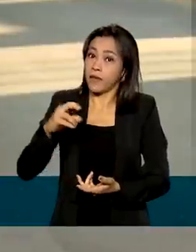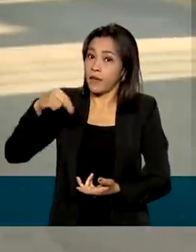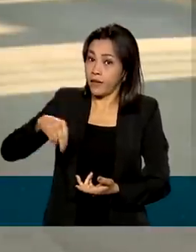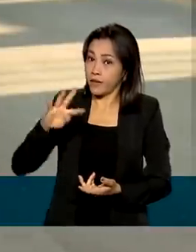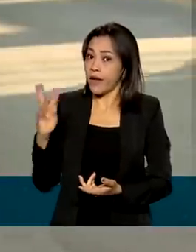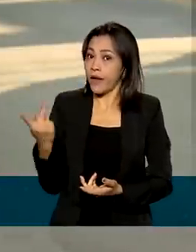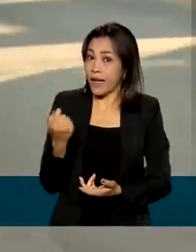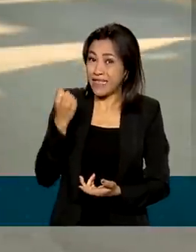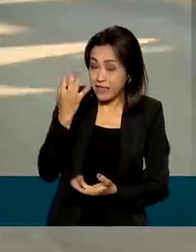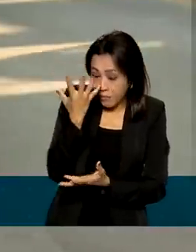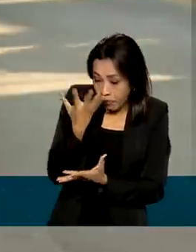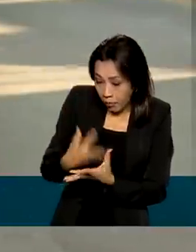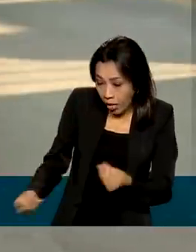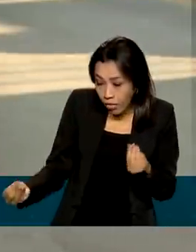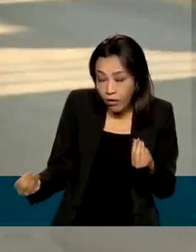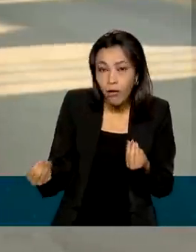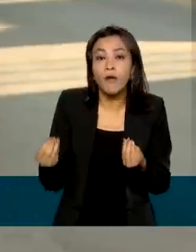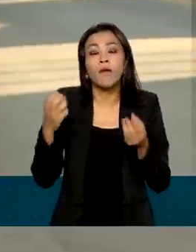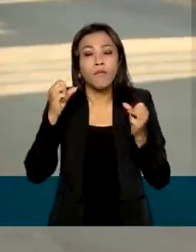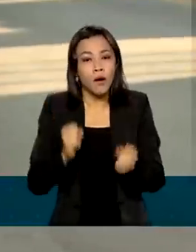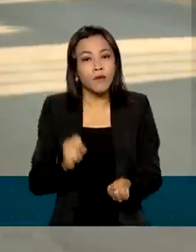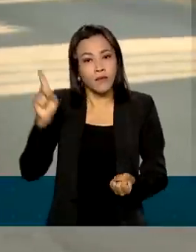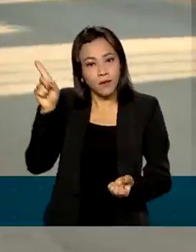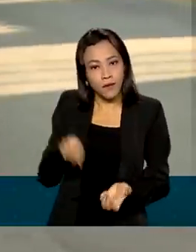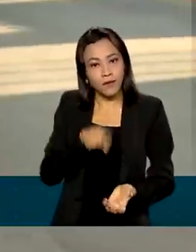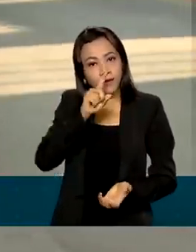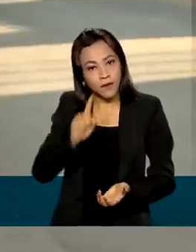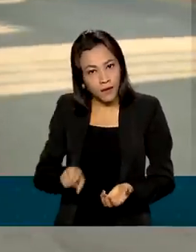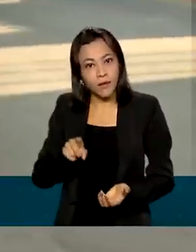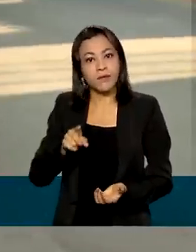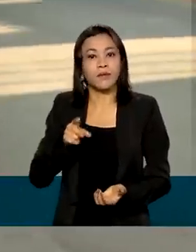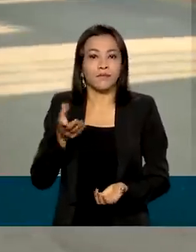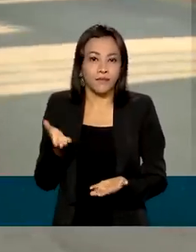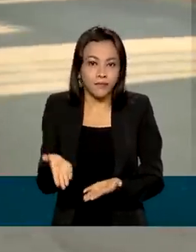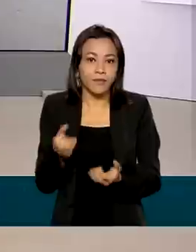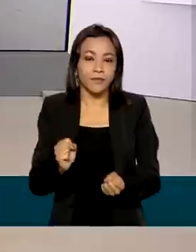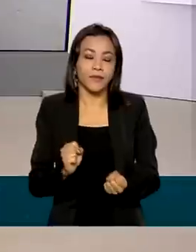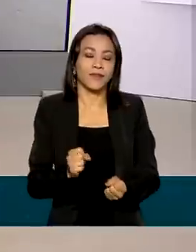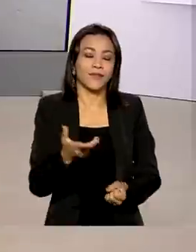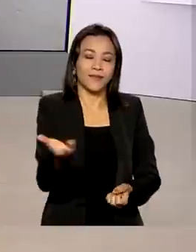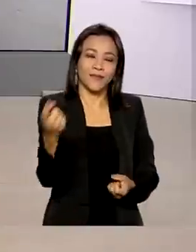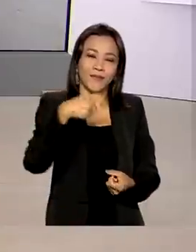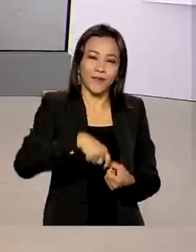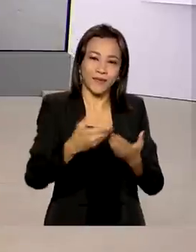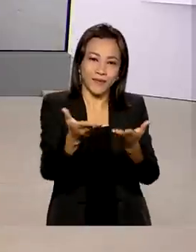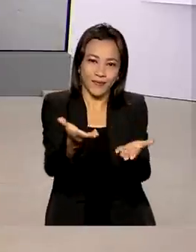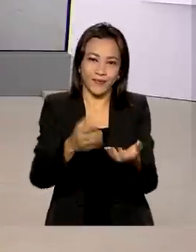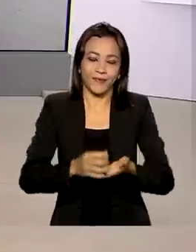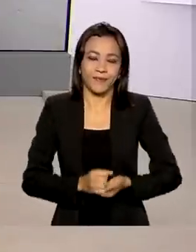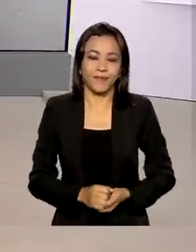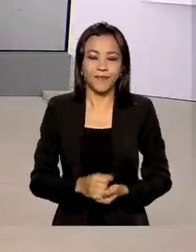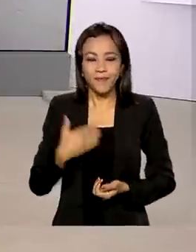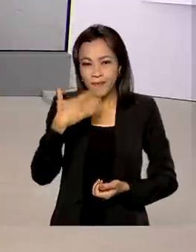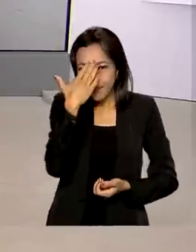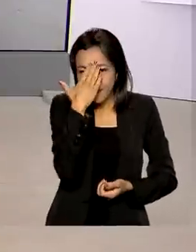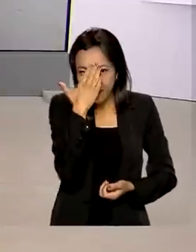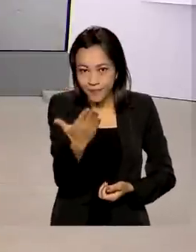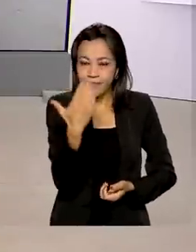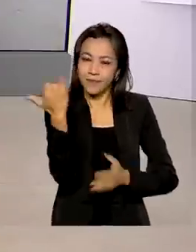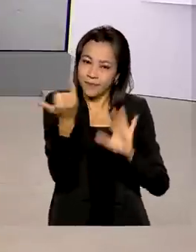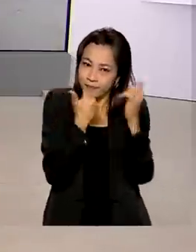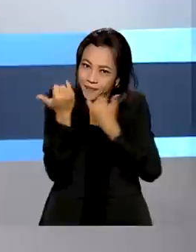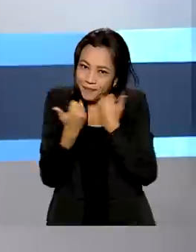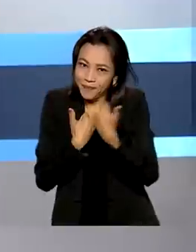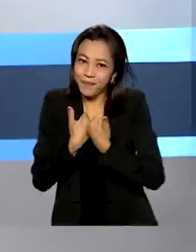motorista perca a credencial, ela pode ser cancelada no mesmo serviço. Renata, eu volto com você aí no estúdio. Obrigada, Érica, pelas suas